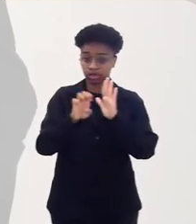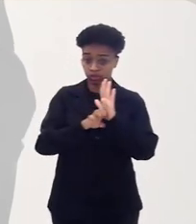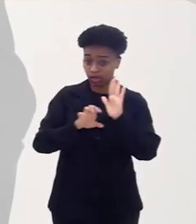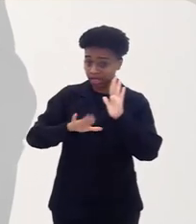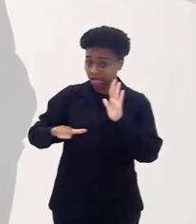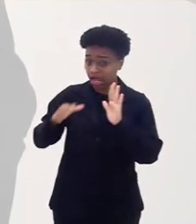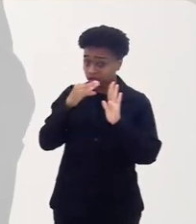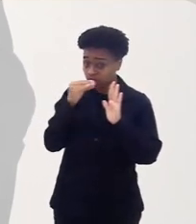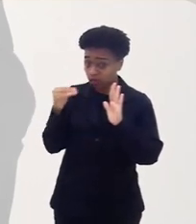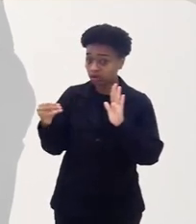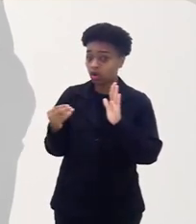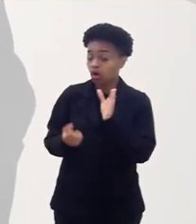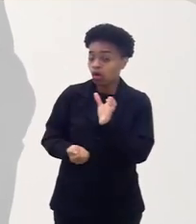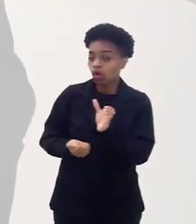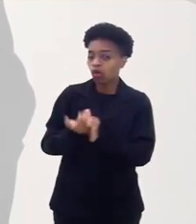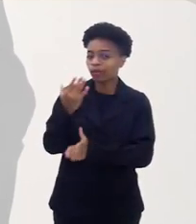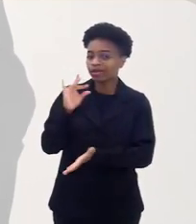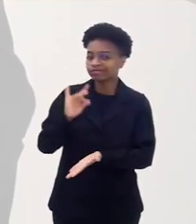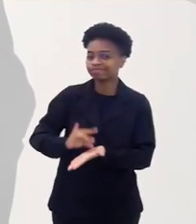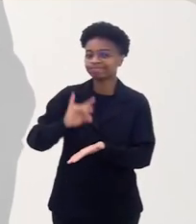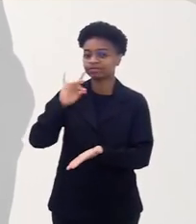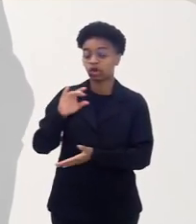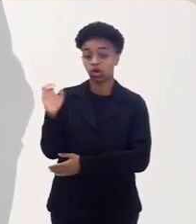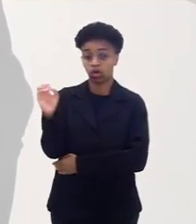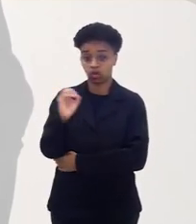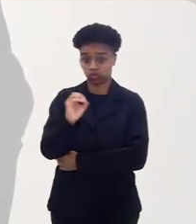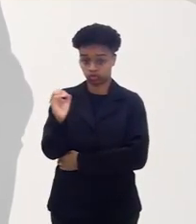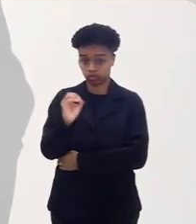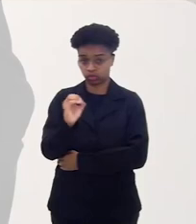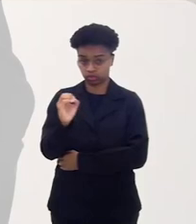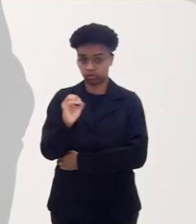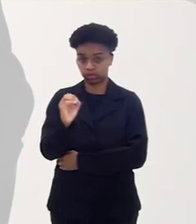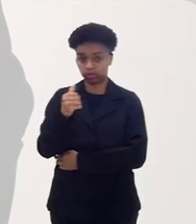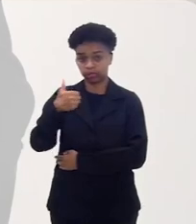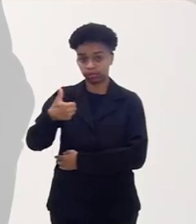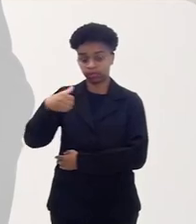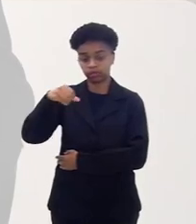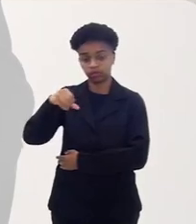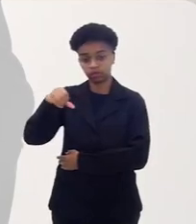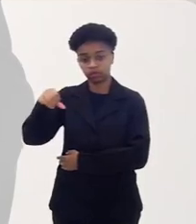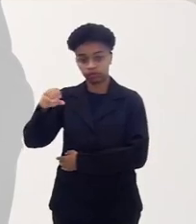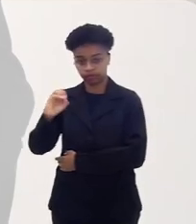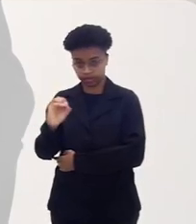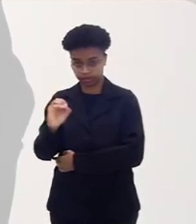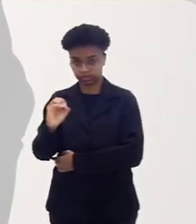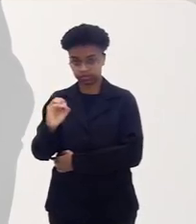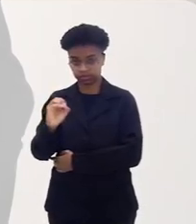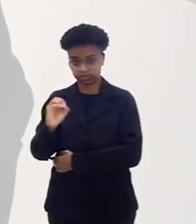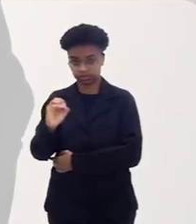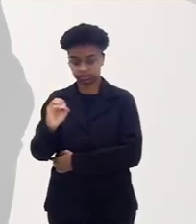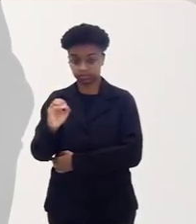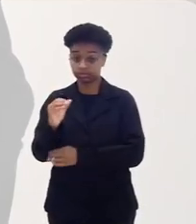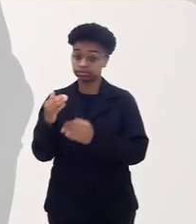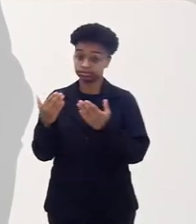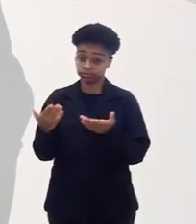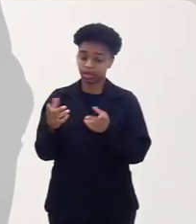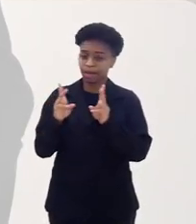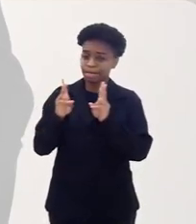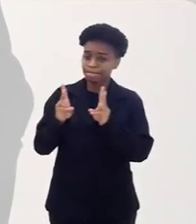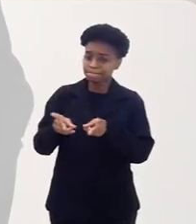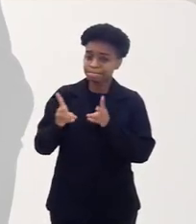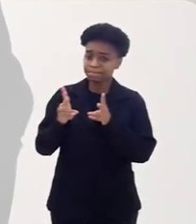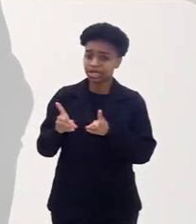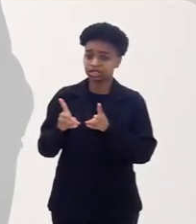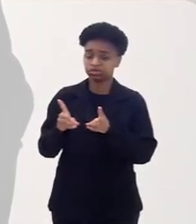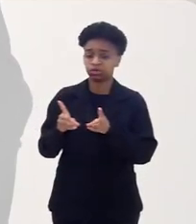Adolescente entra em vigor em outubro de 1990, e, nesta